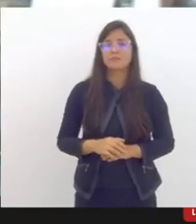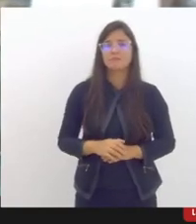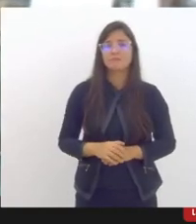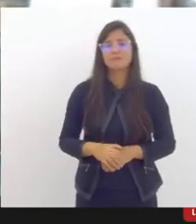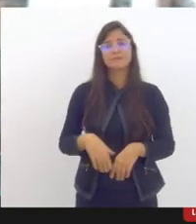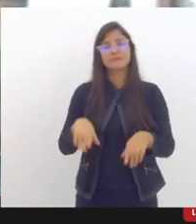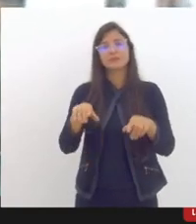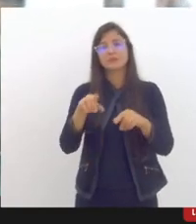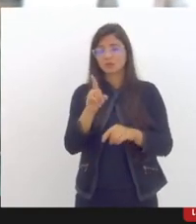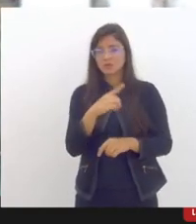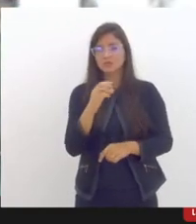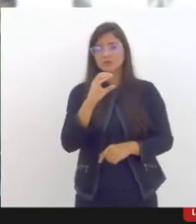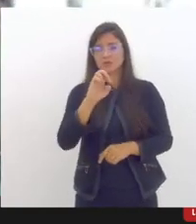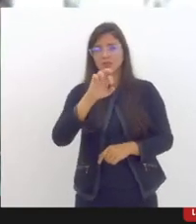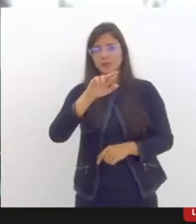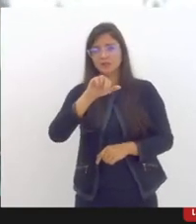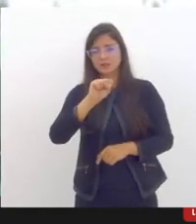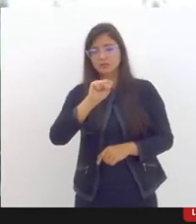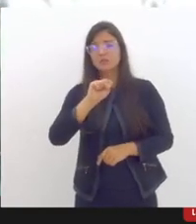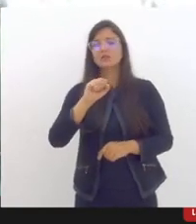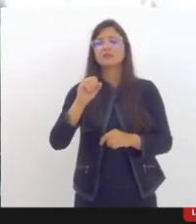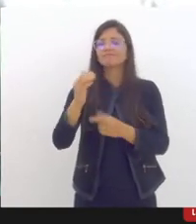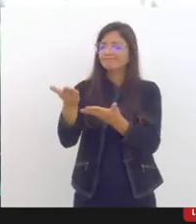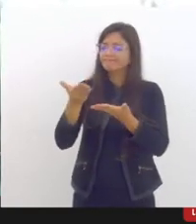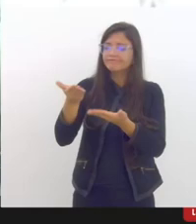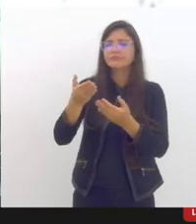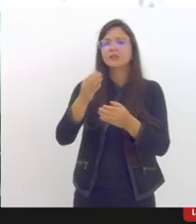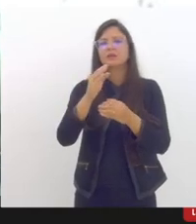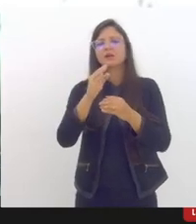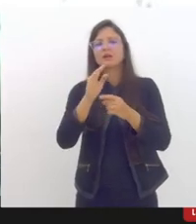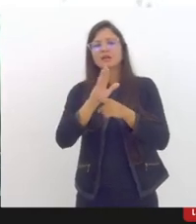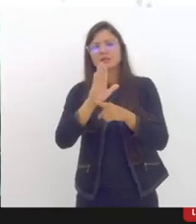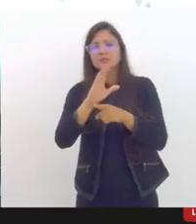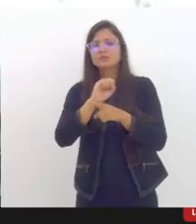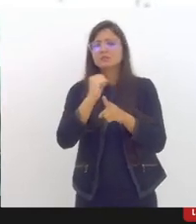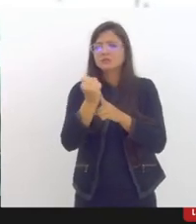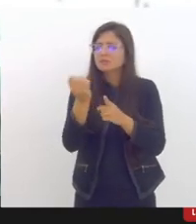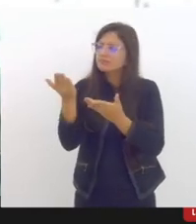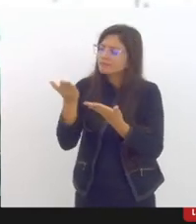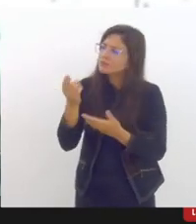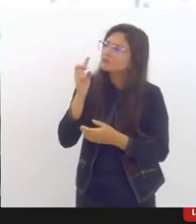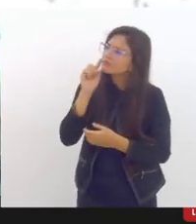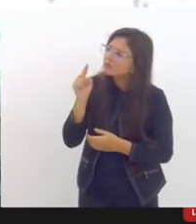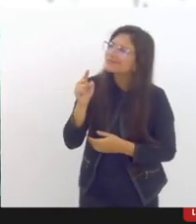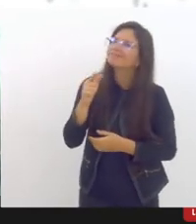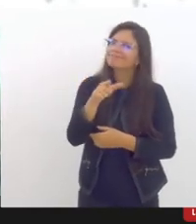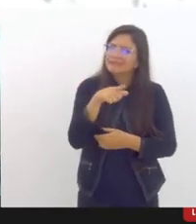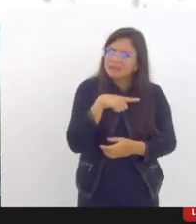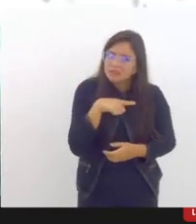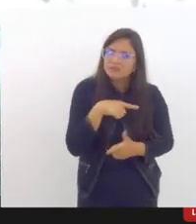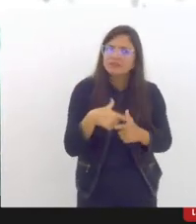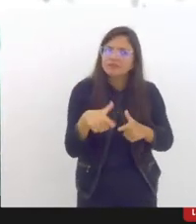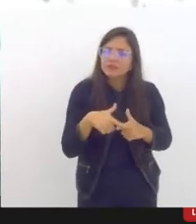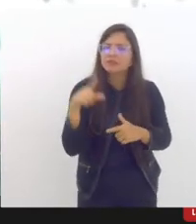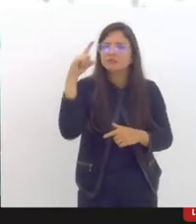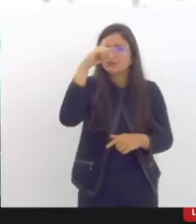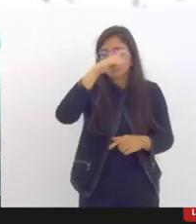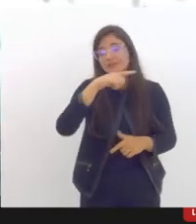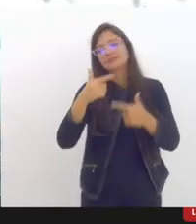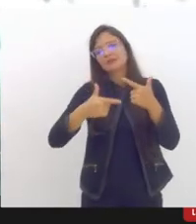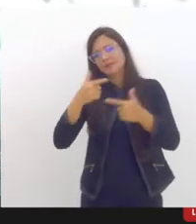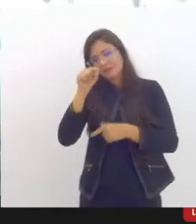continua recebendo das assistentes sociais relatos acerca das fragilidades na organização dos processos de trabalho